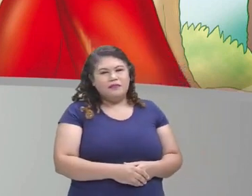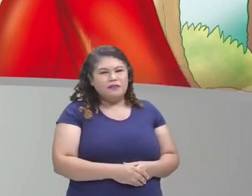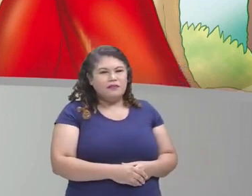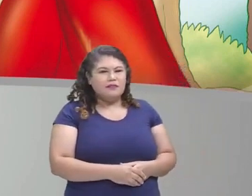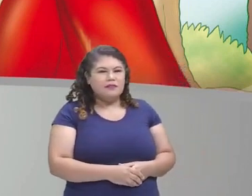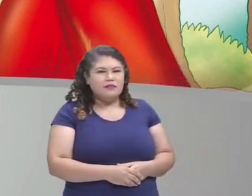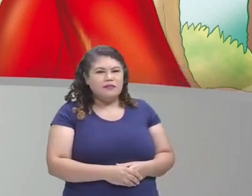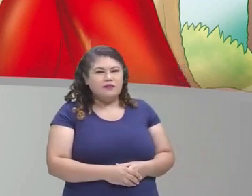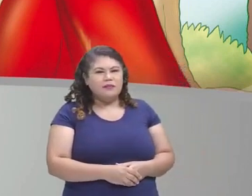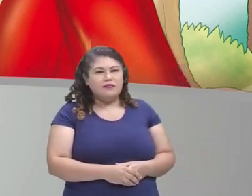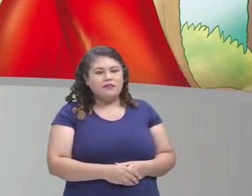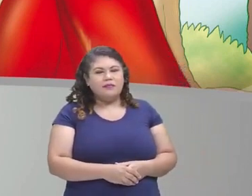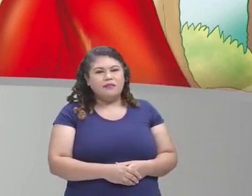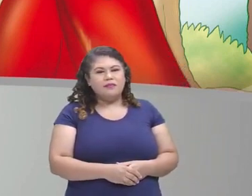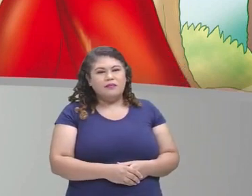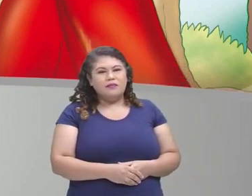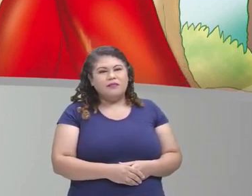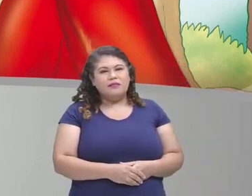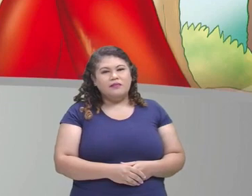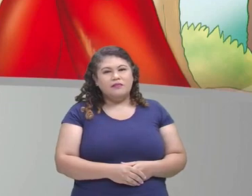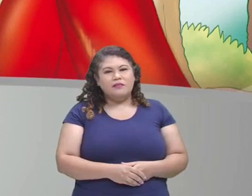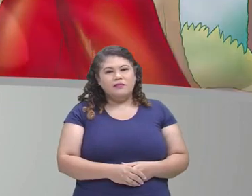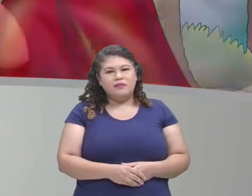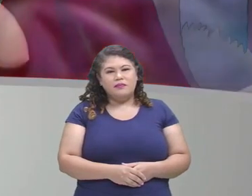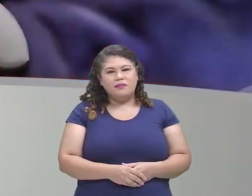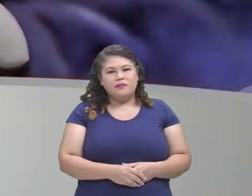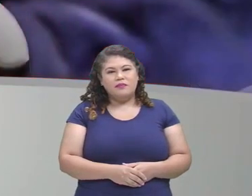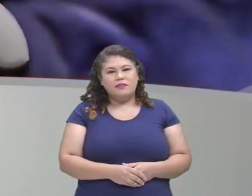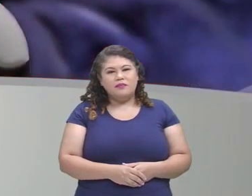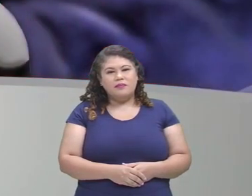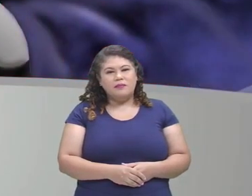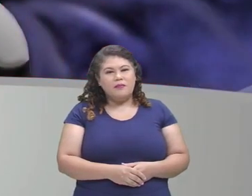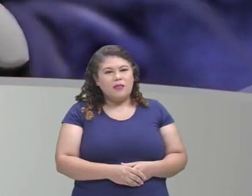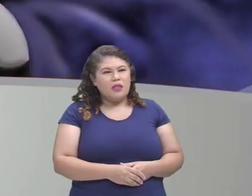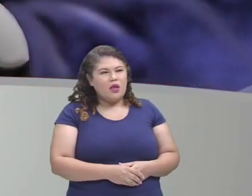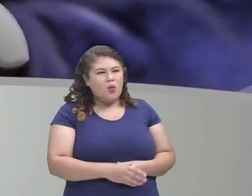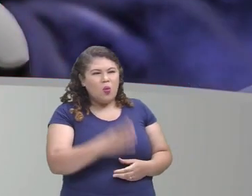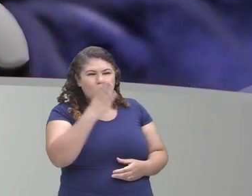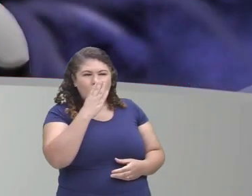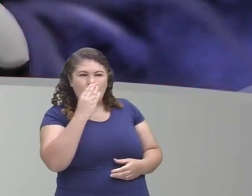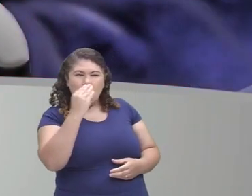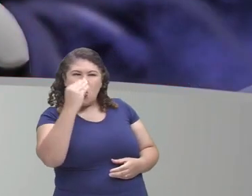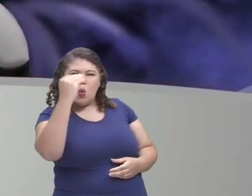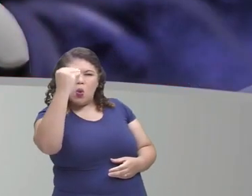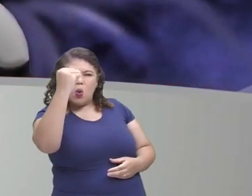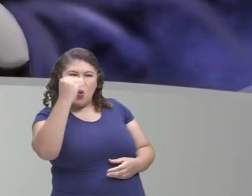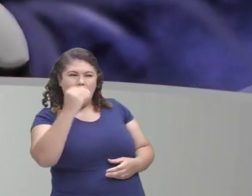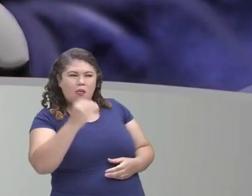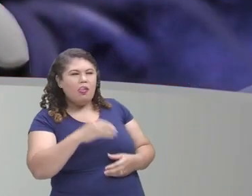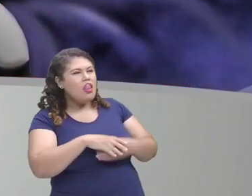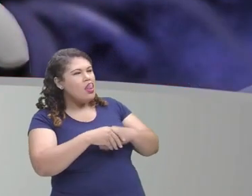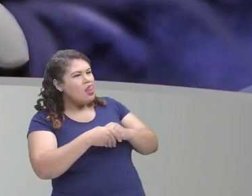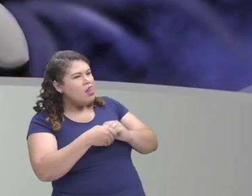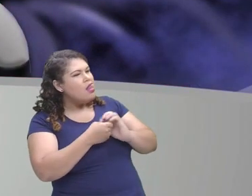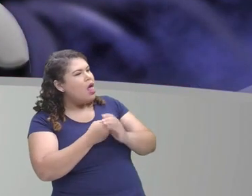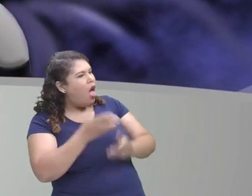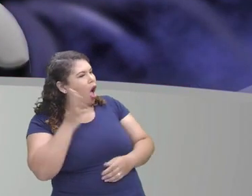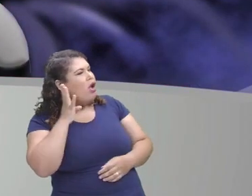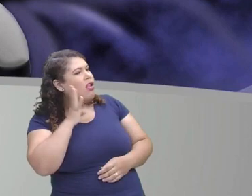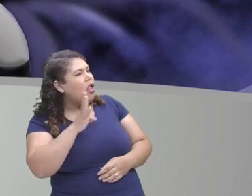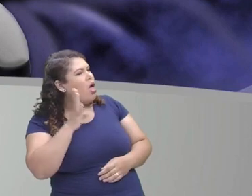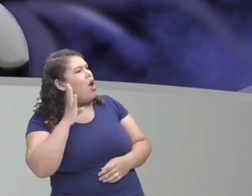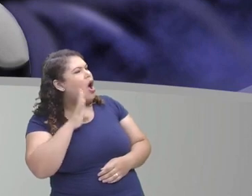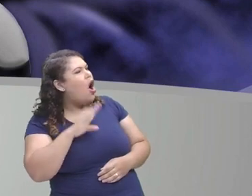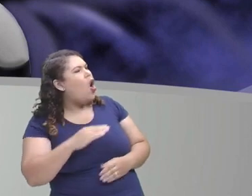respondeu. Para o lobo mal. E agora, crianças? Excelente! E onde